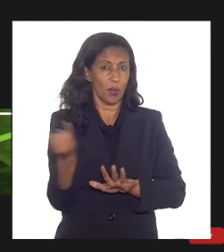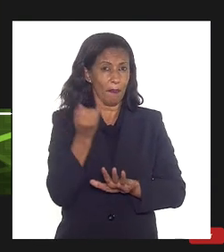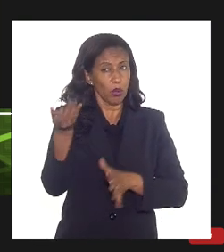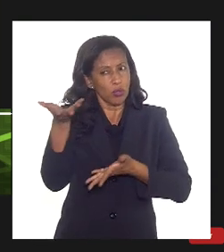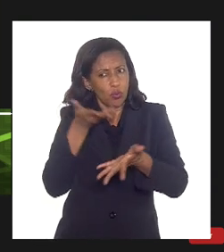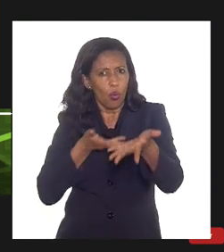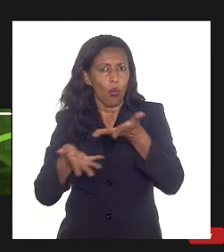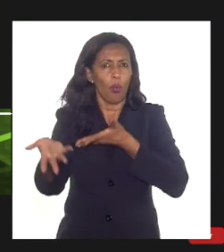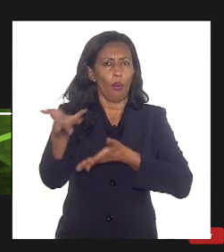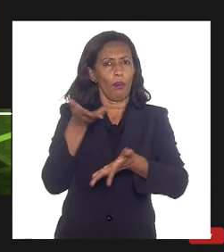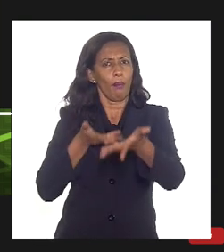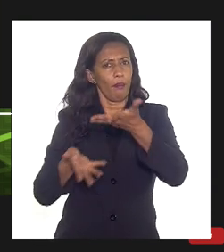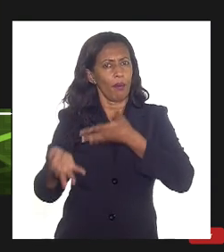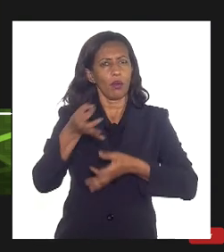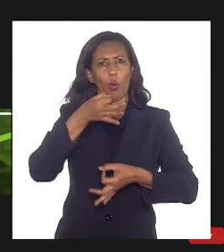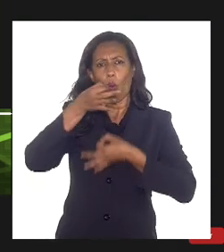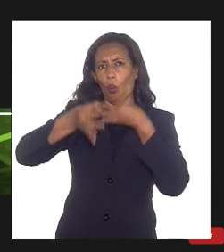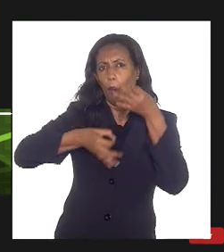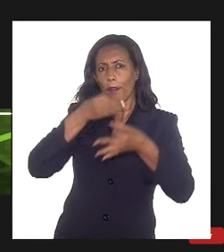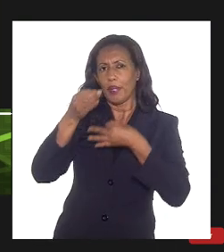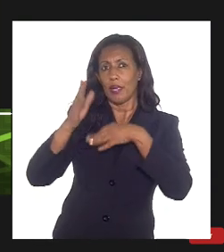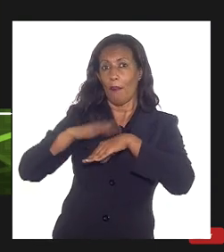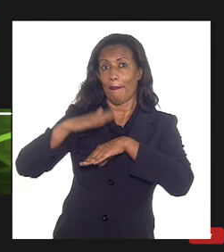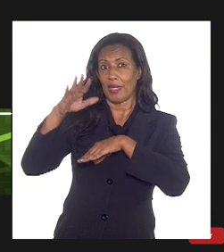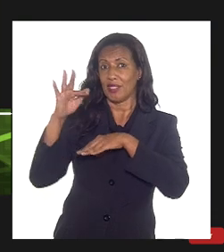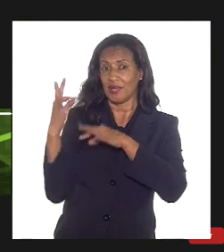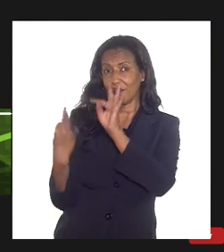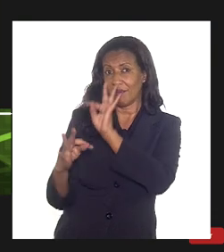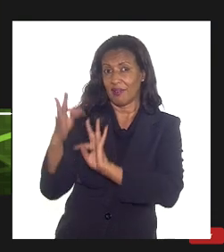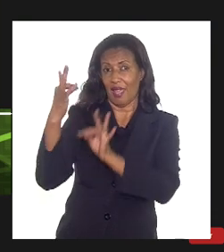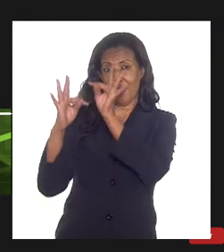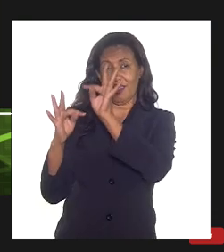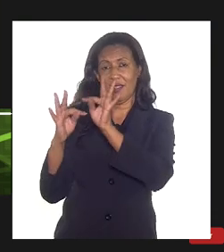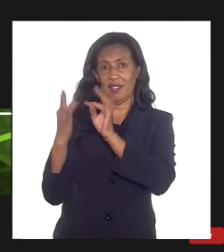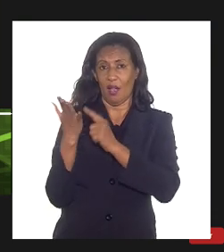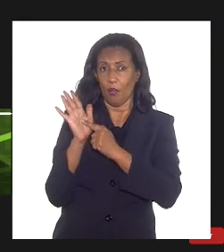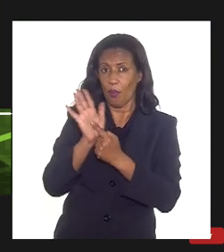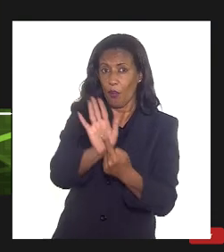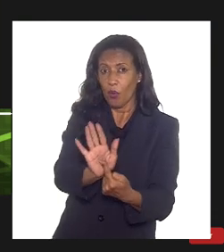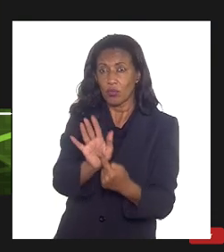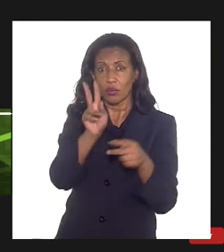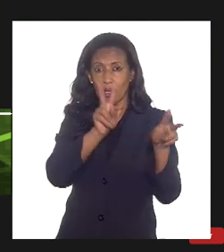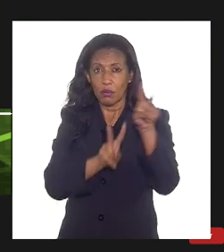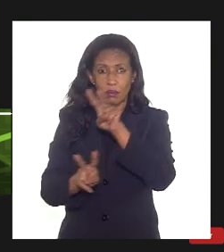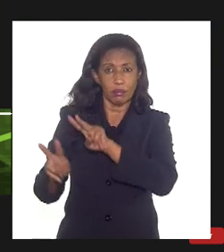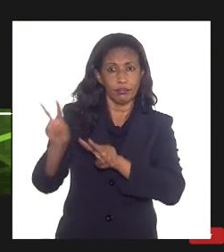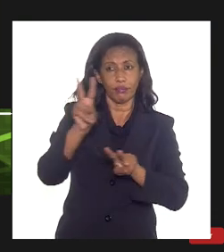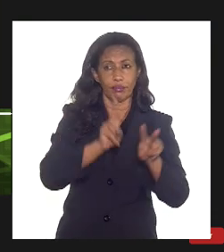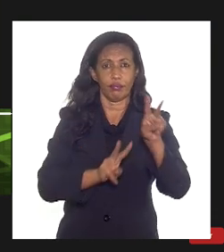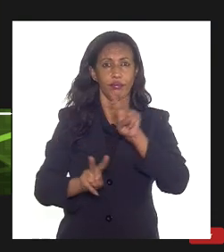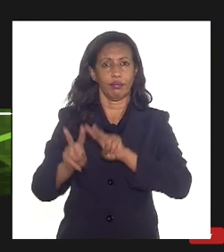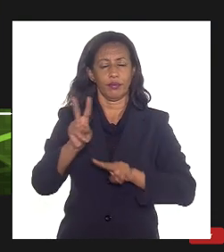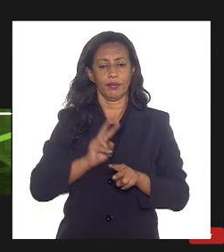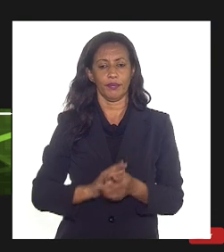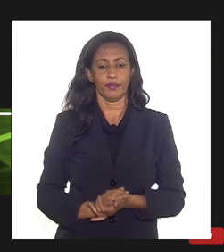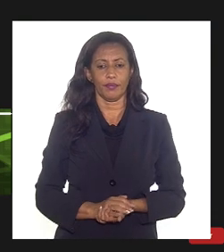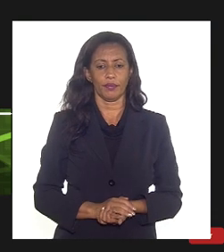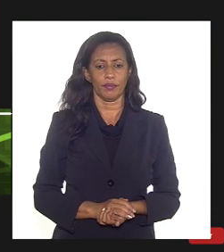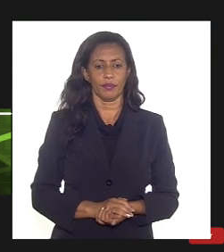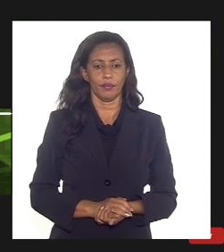os senhores essa questão mais técnica mais importante é para a questão da escolha de um melhor projeto em termos de valor